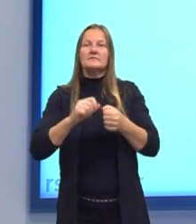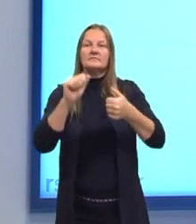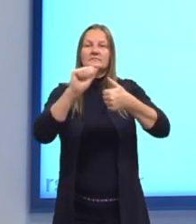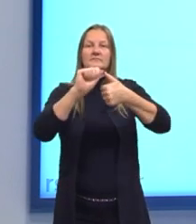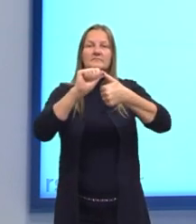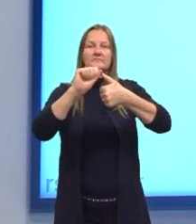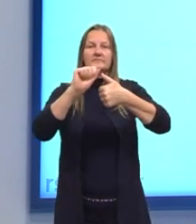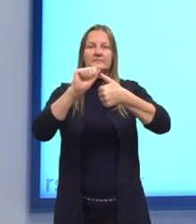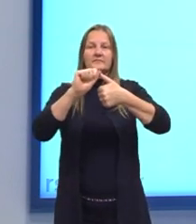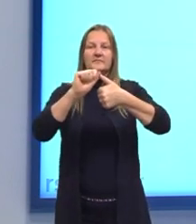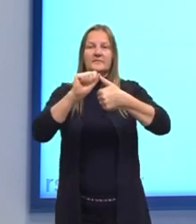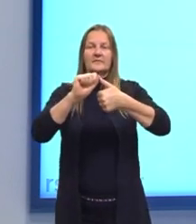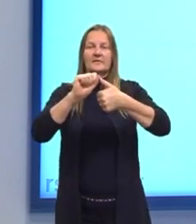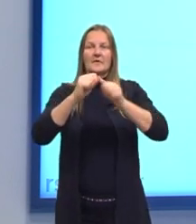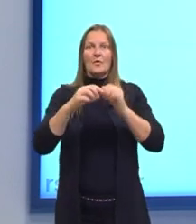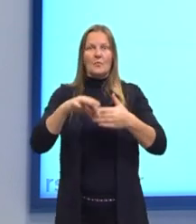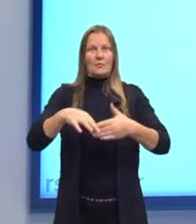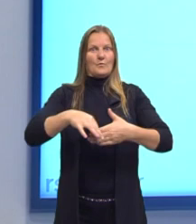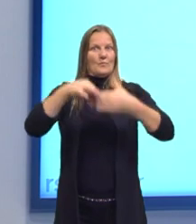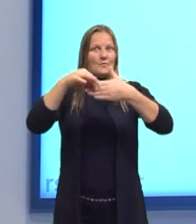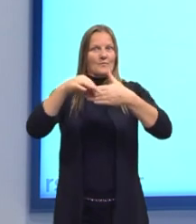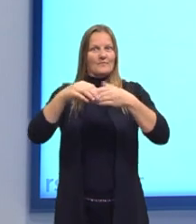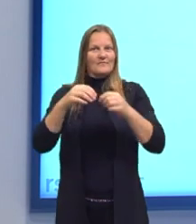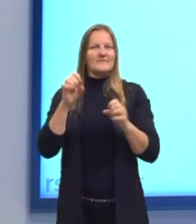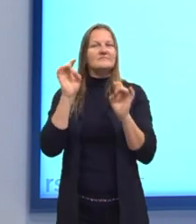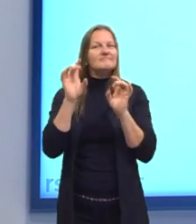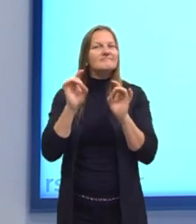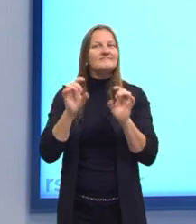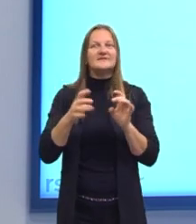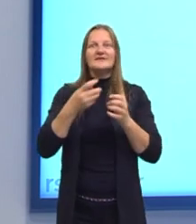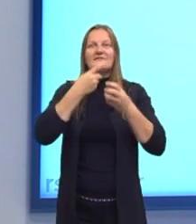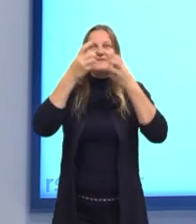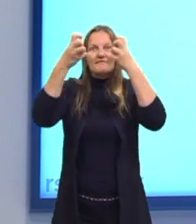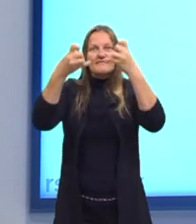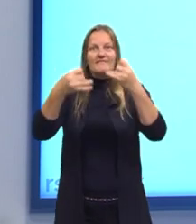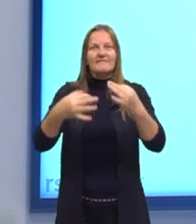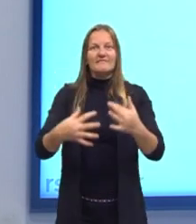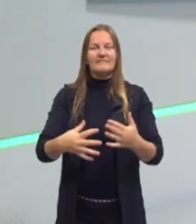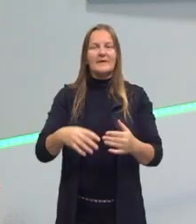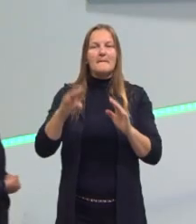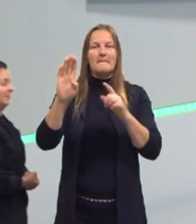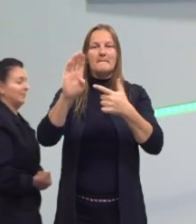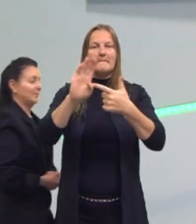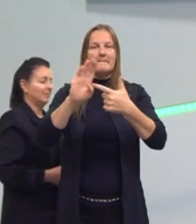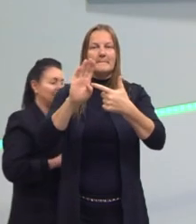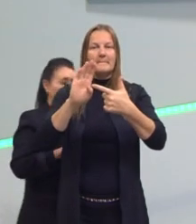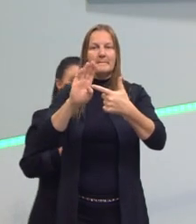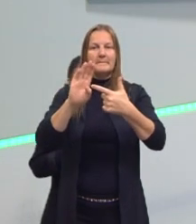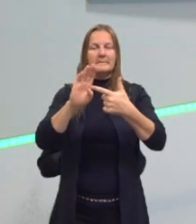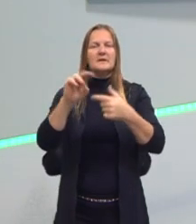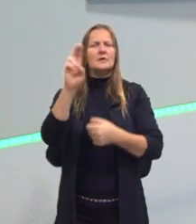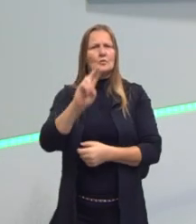A Ela exalta uma forma específica de dizer? Letra B Utiliza elementos